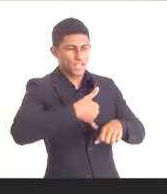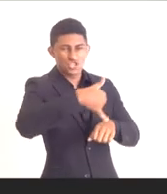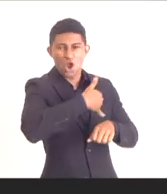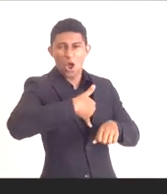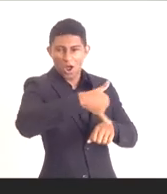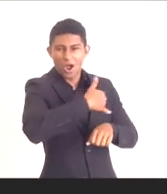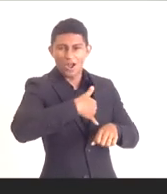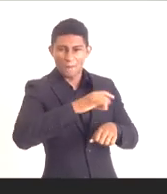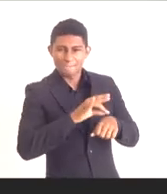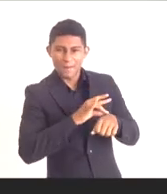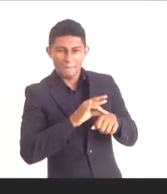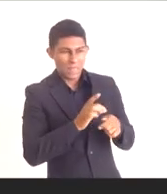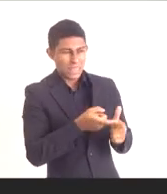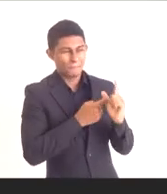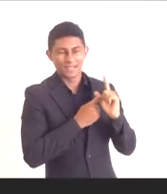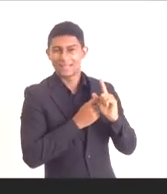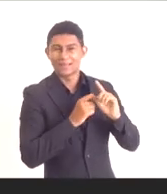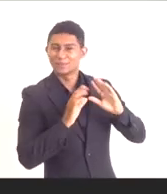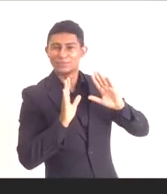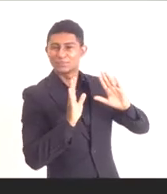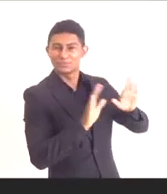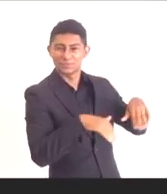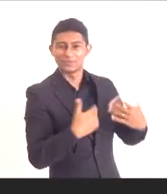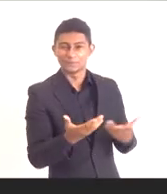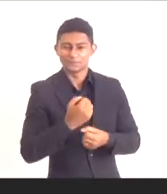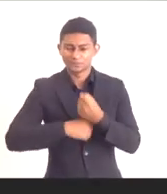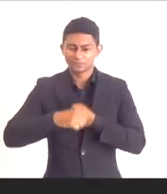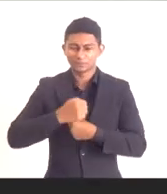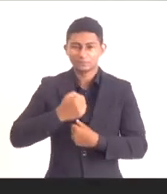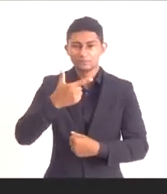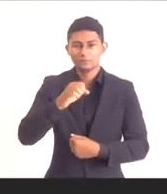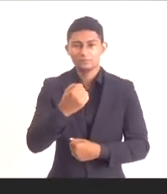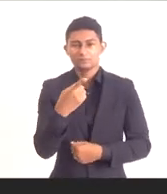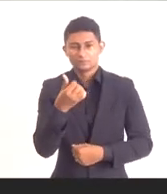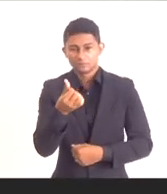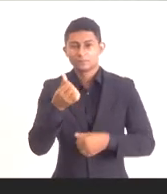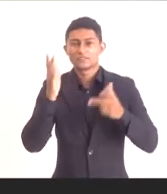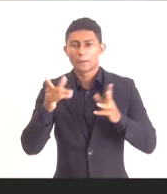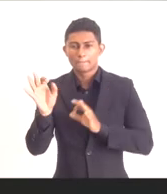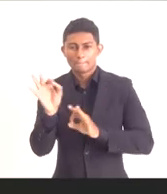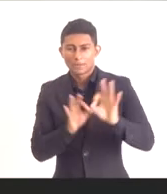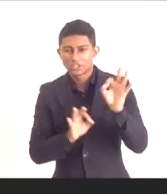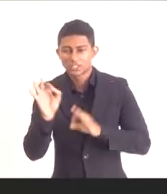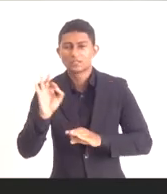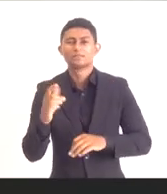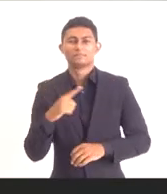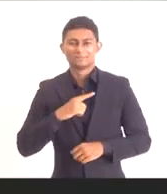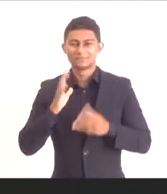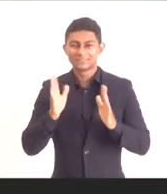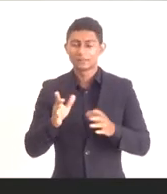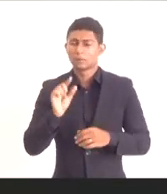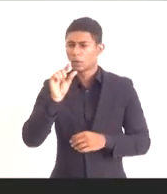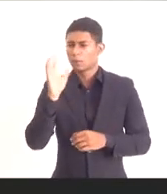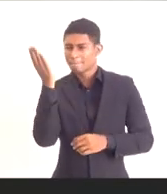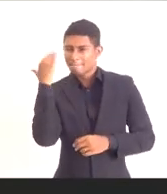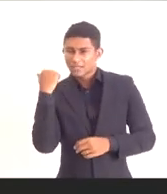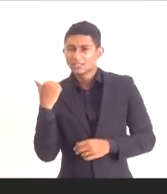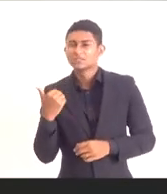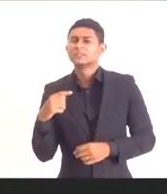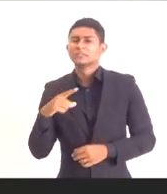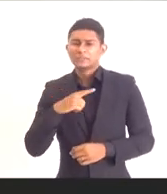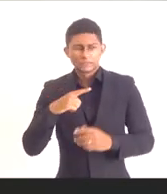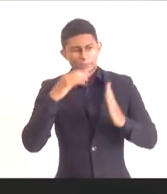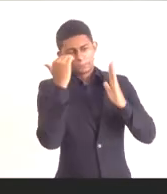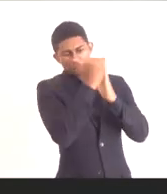2016, consolidamos parte desses projetos no marco de desenvolvimento regional. Mais recentemente, atualizamos essa